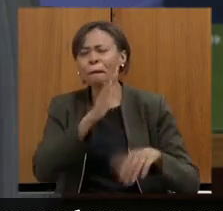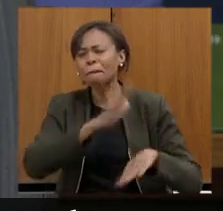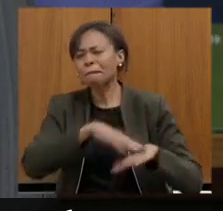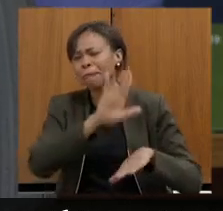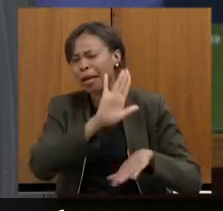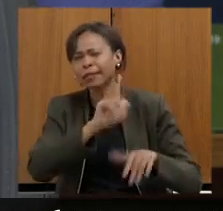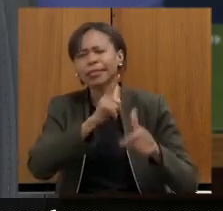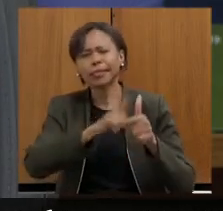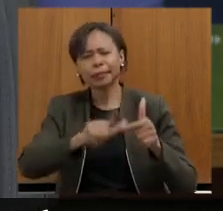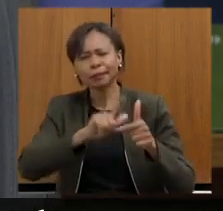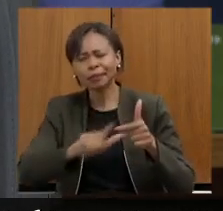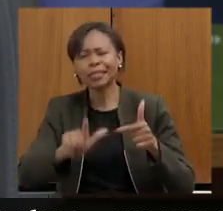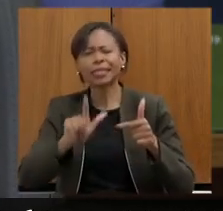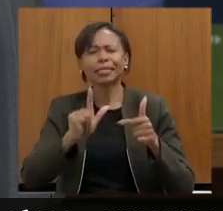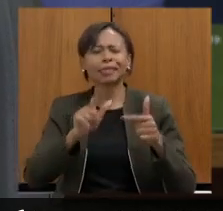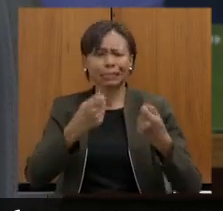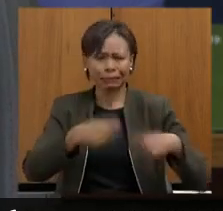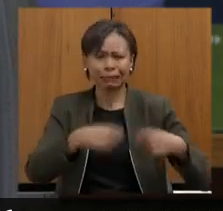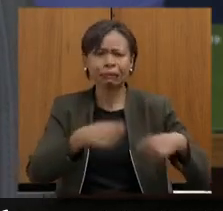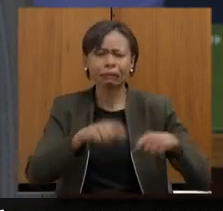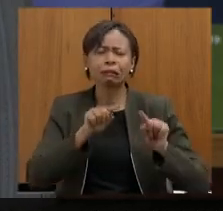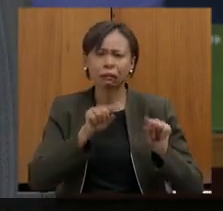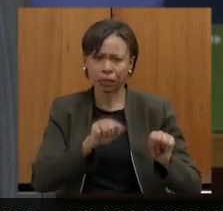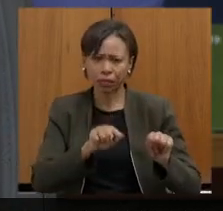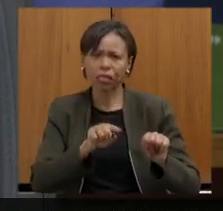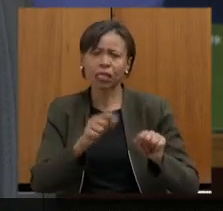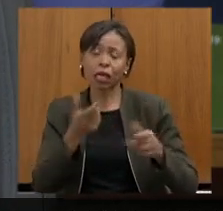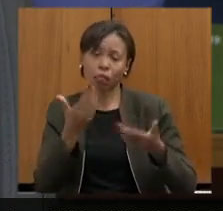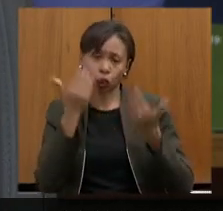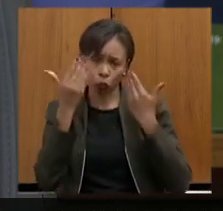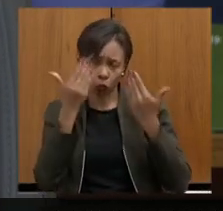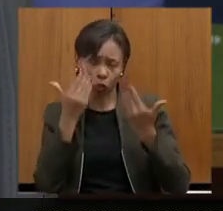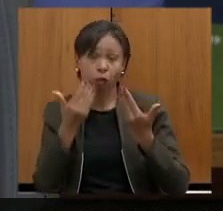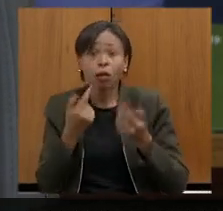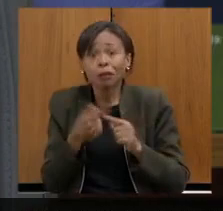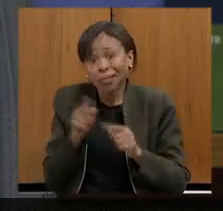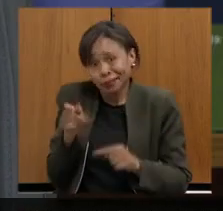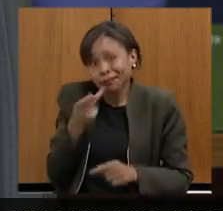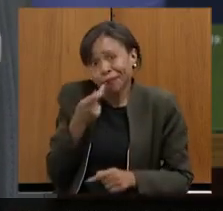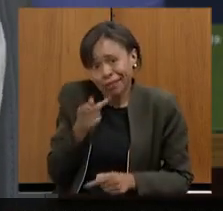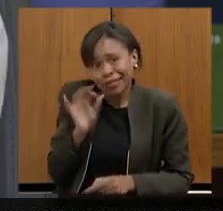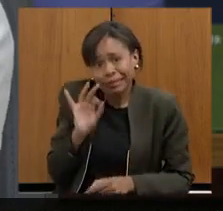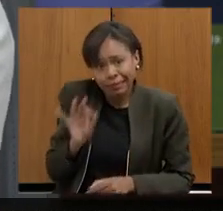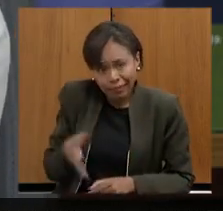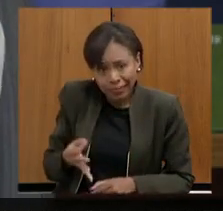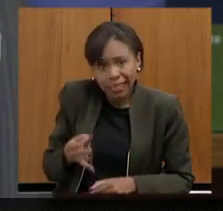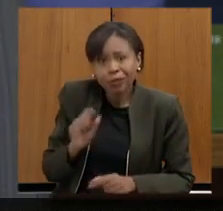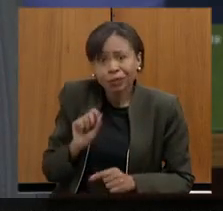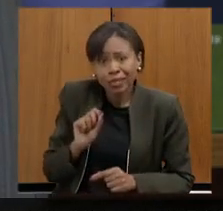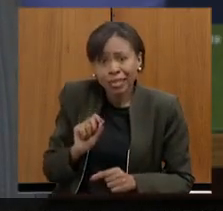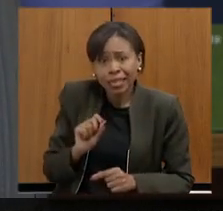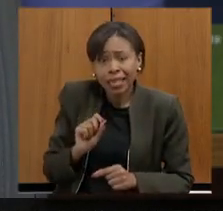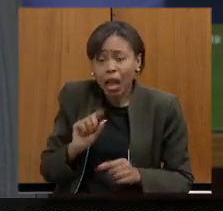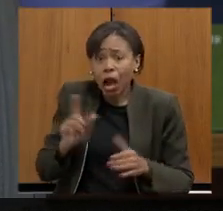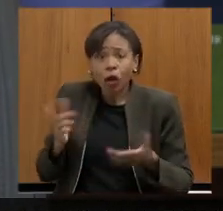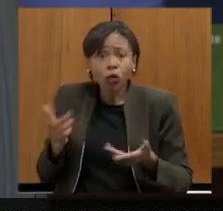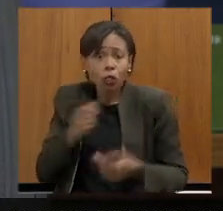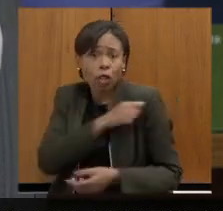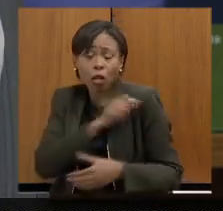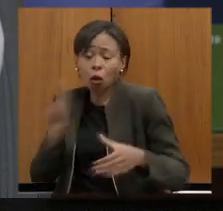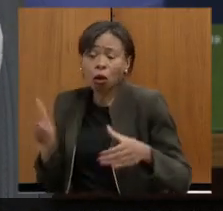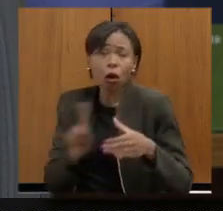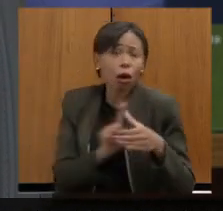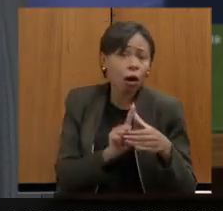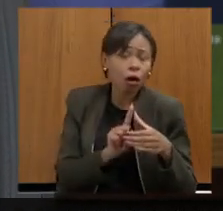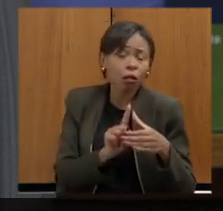havido maior fragilidade é esse processo que você disse a perda da socialização deixou essa situação muito fragilizada e tem